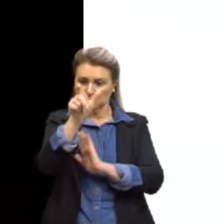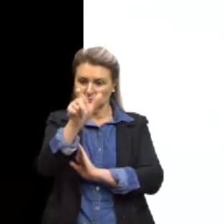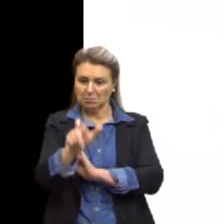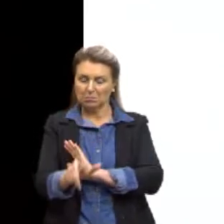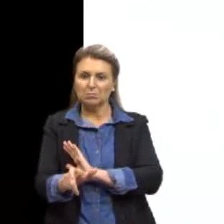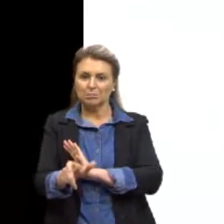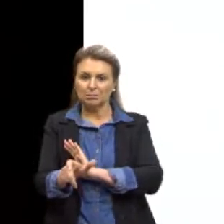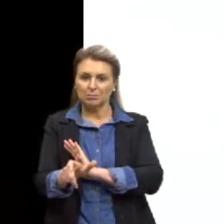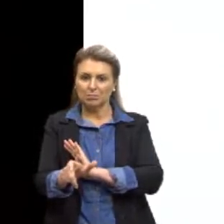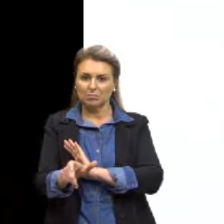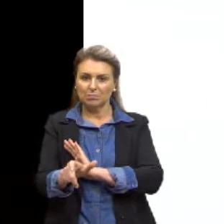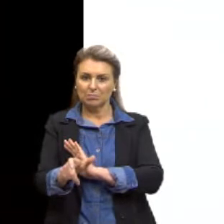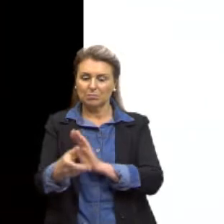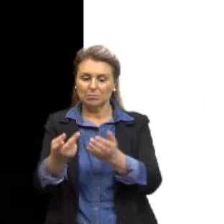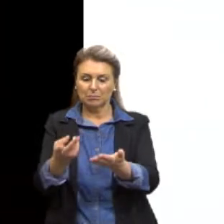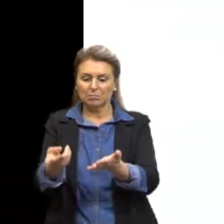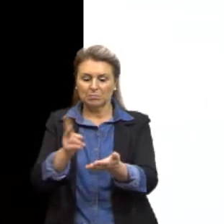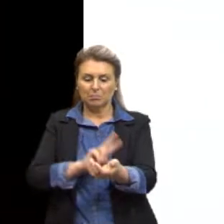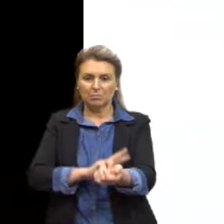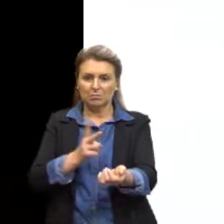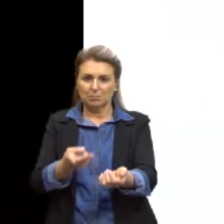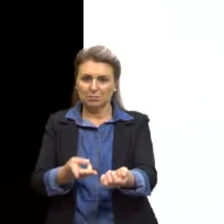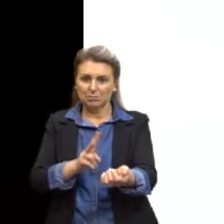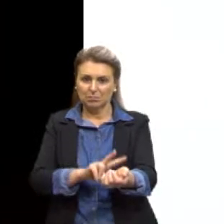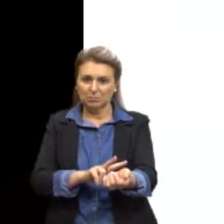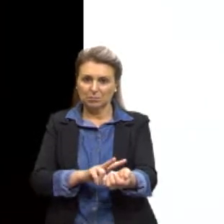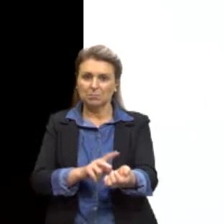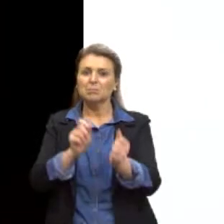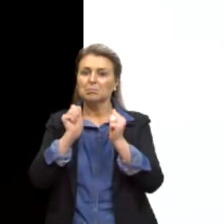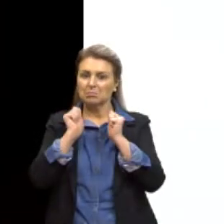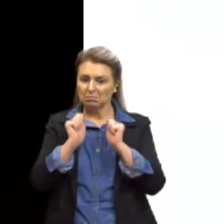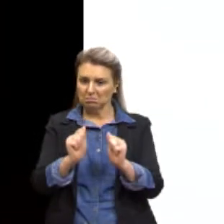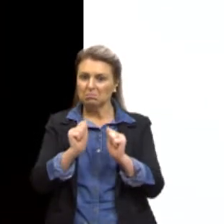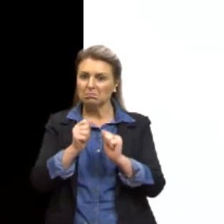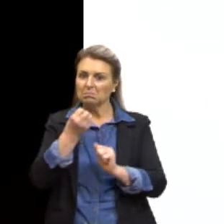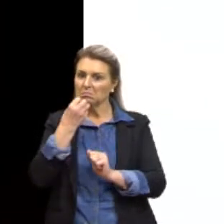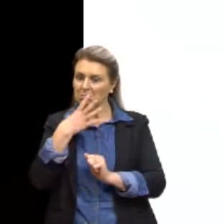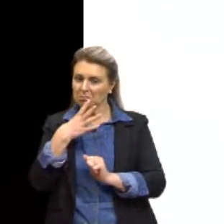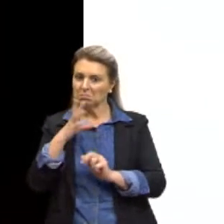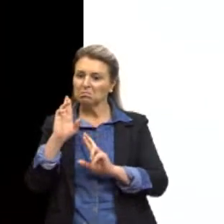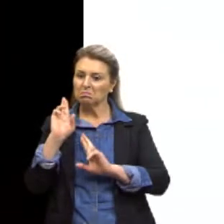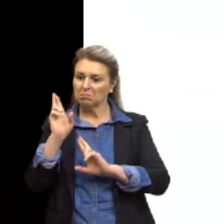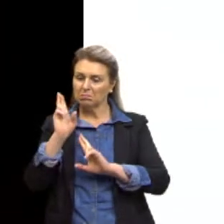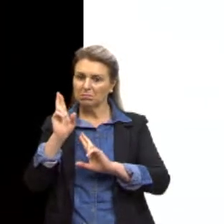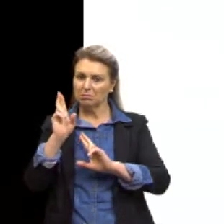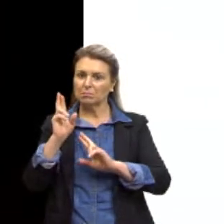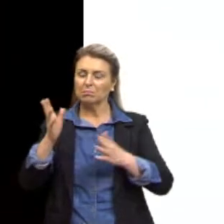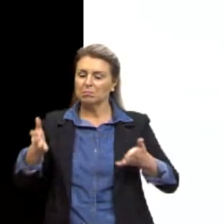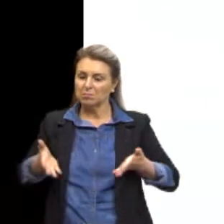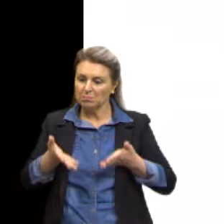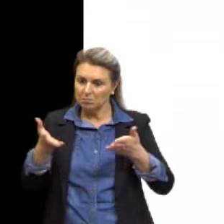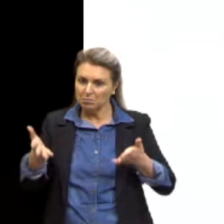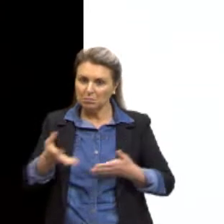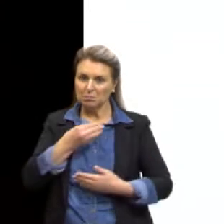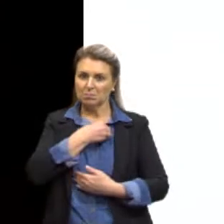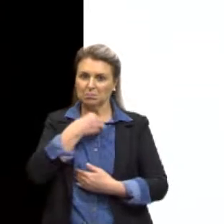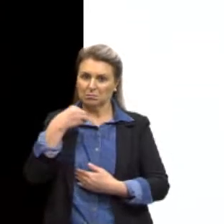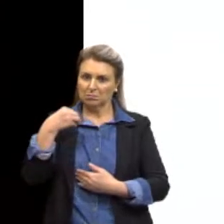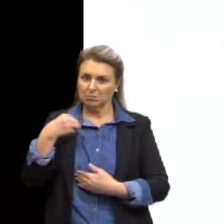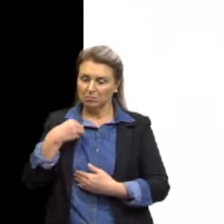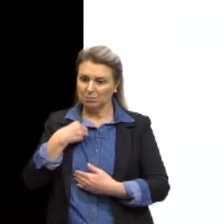autotransplante, tem apresentado sucesso como terapia medicinal para a